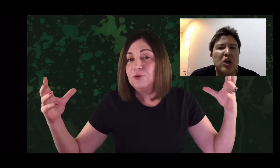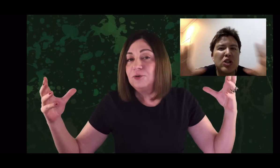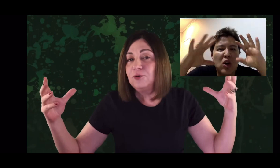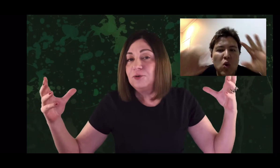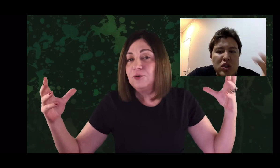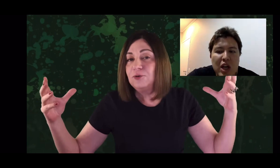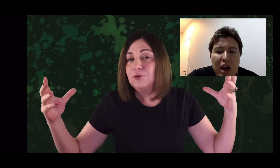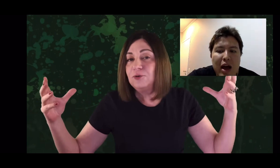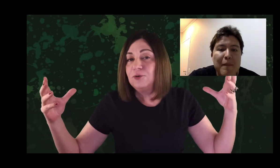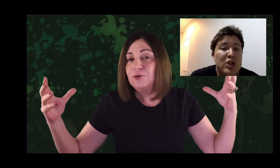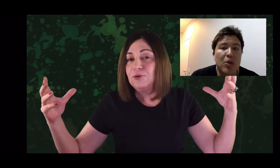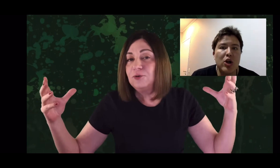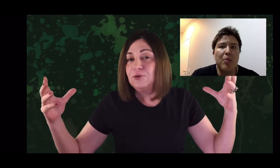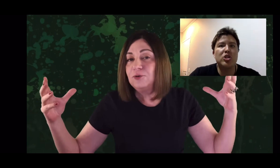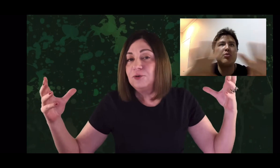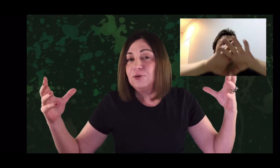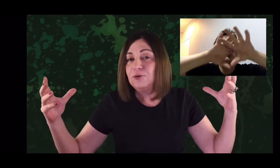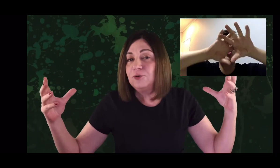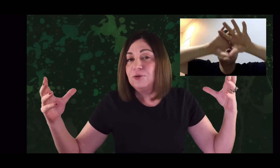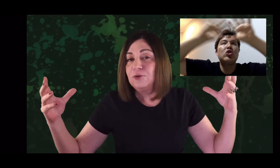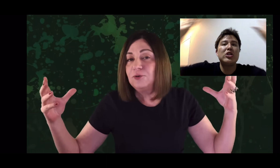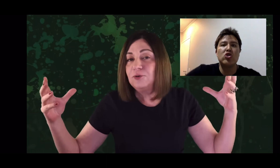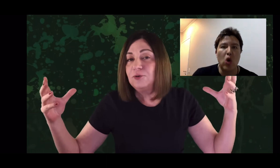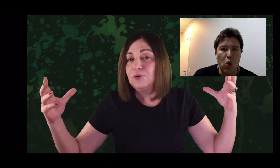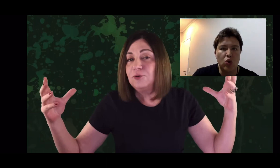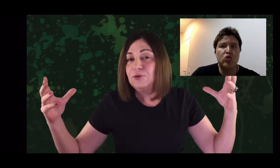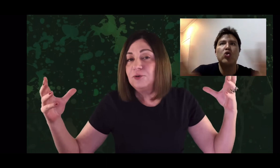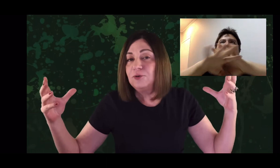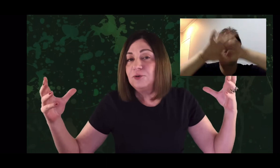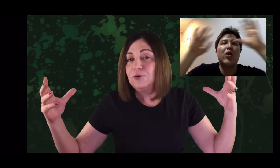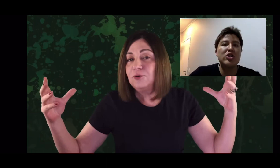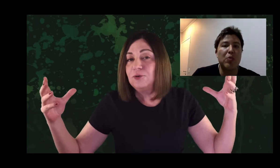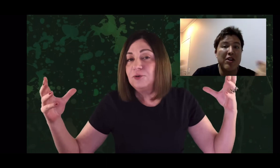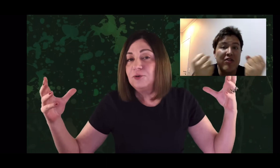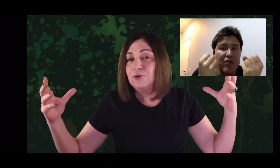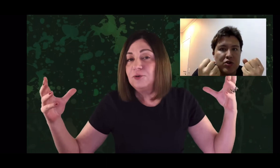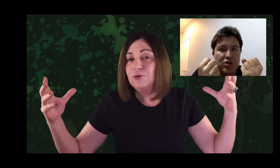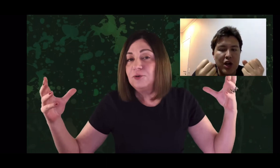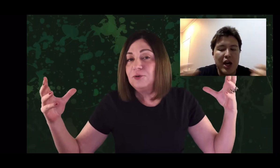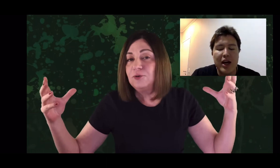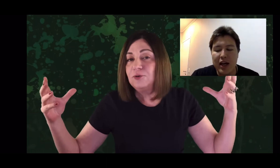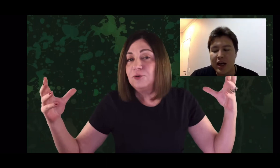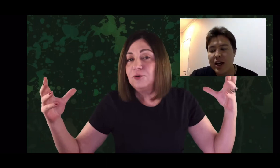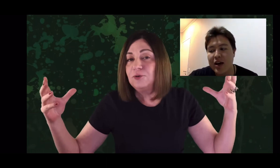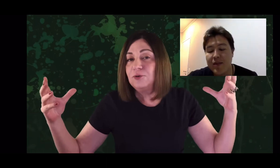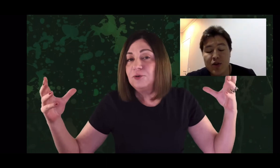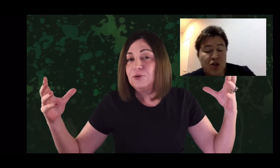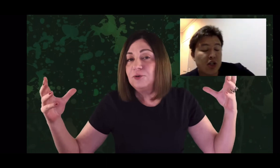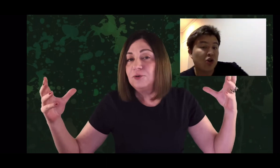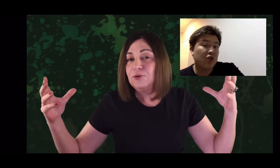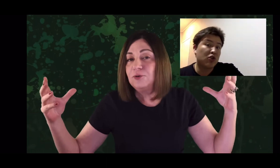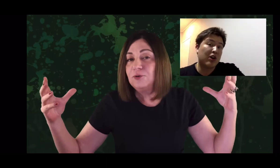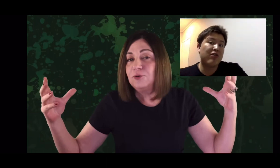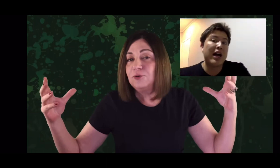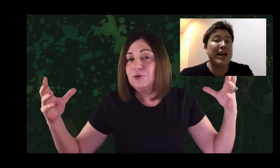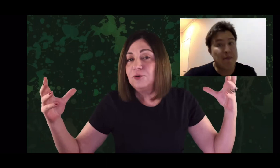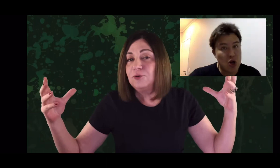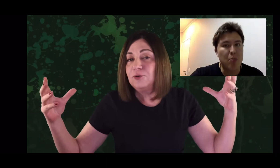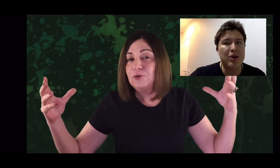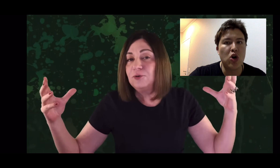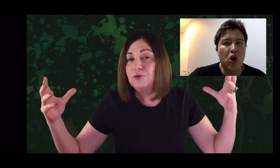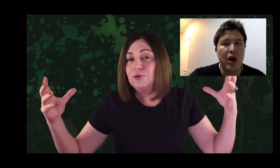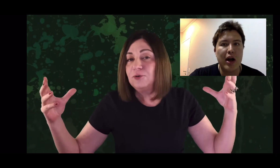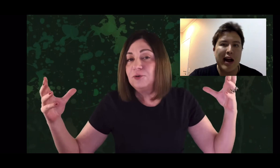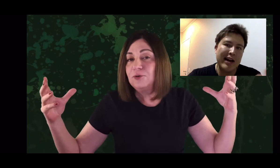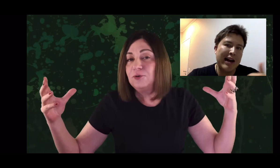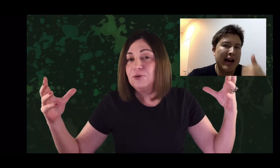seus olhos, porque não tem luz, Midsommar não, Midsommar tudo tem sol, tudo tem cores super vivos. E o diretor de fotografia, na